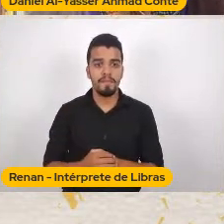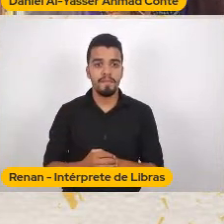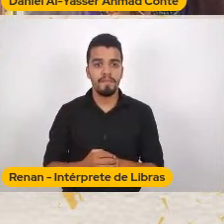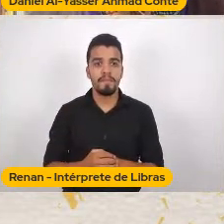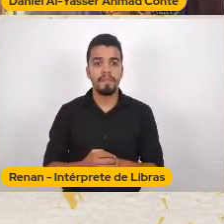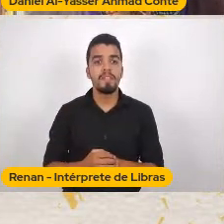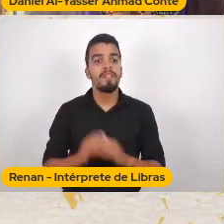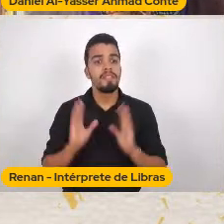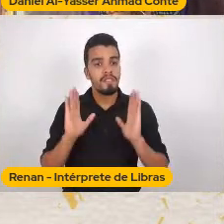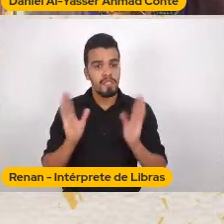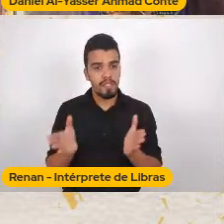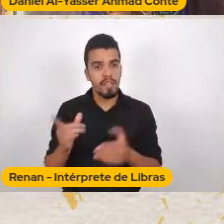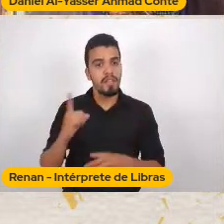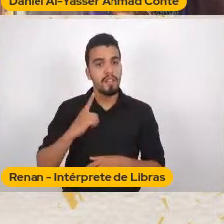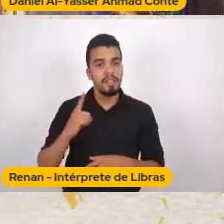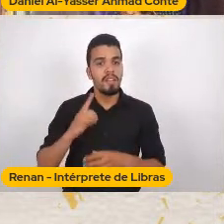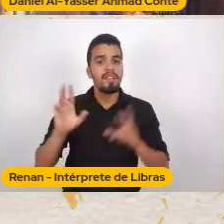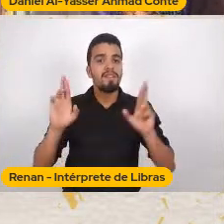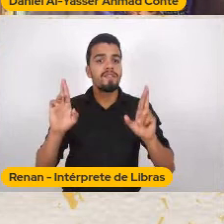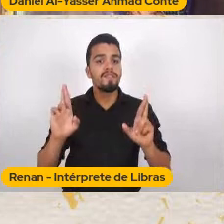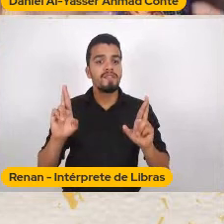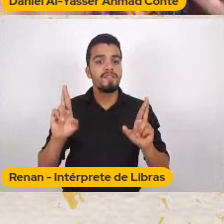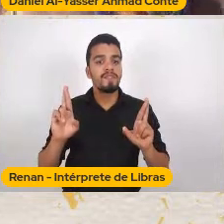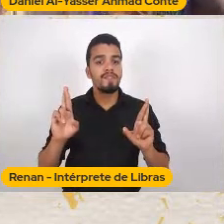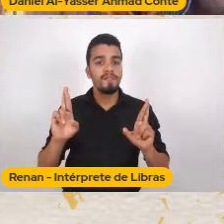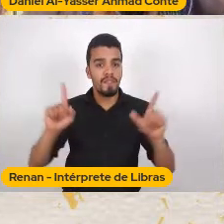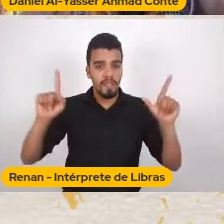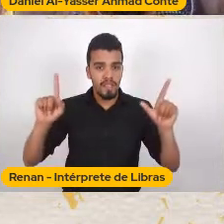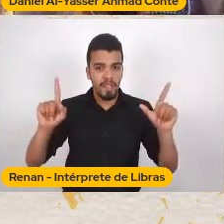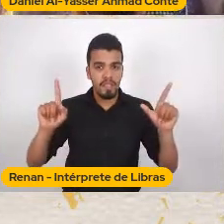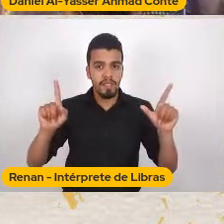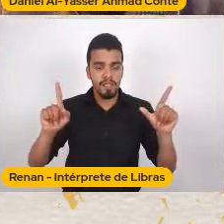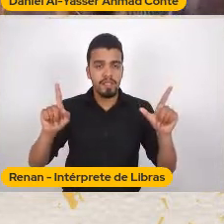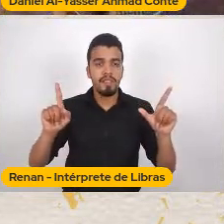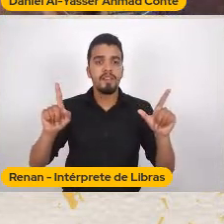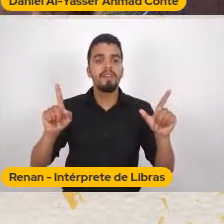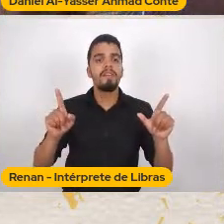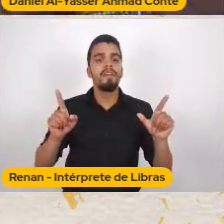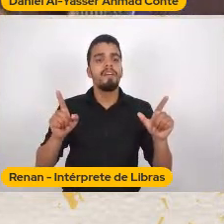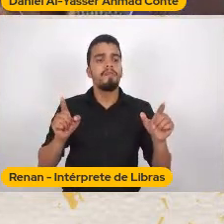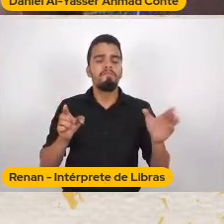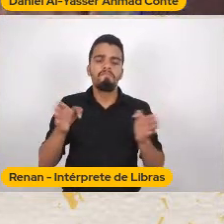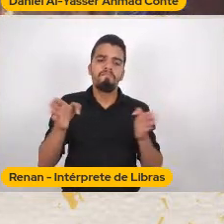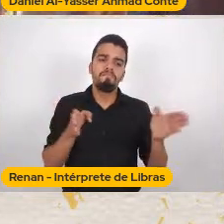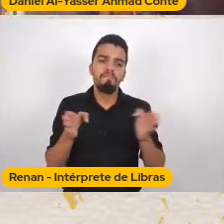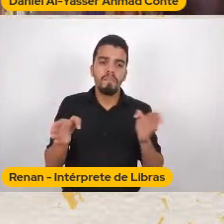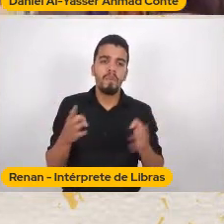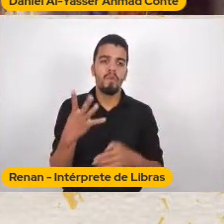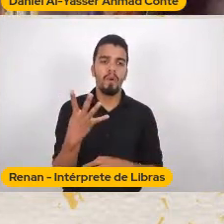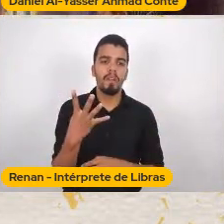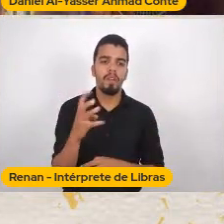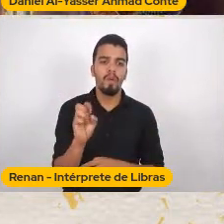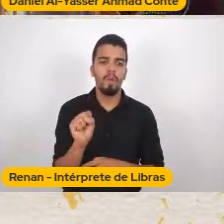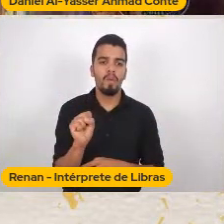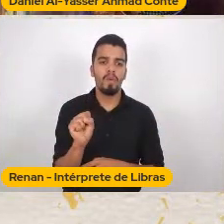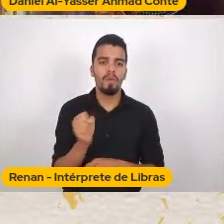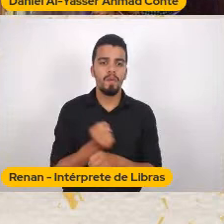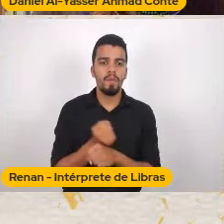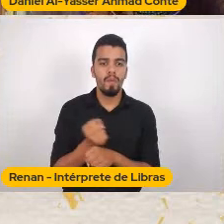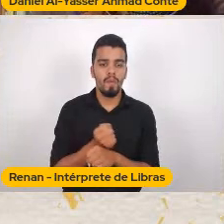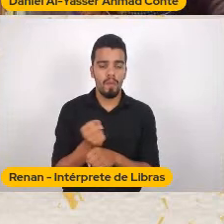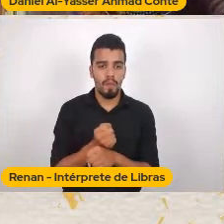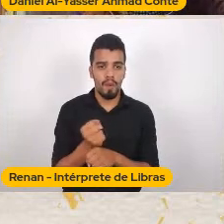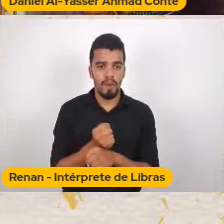diferença Partindo de uma diferença De 48 anos Meio século Ok? Mas isso não é um problema Gente Isso é O